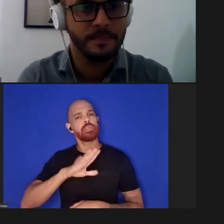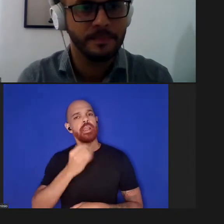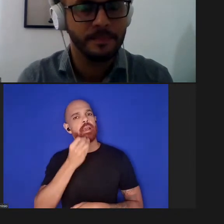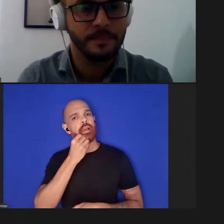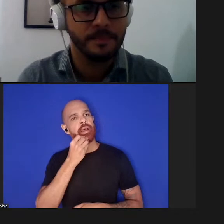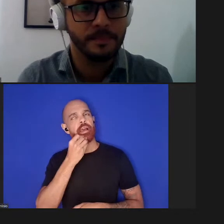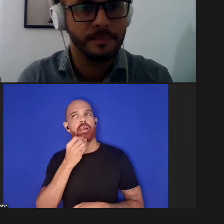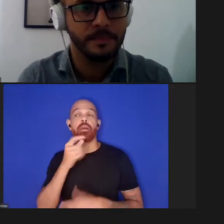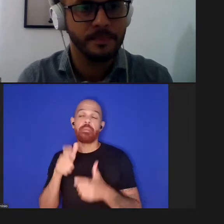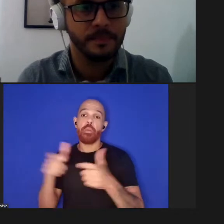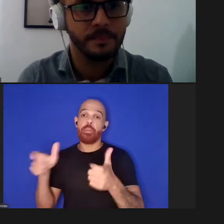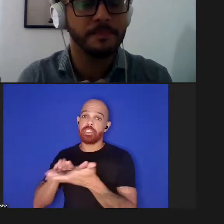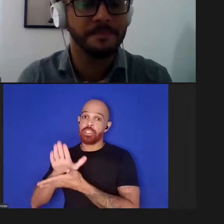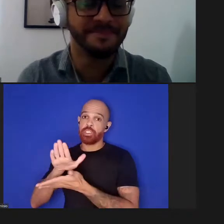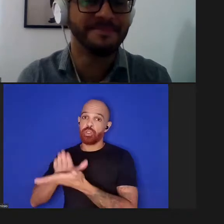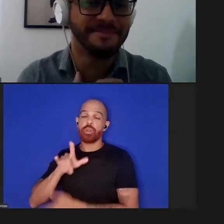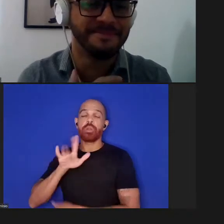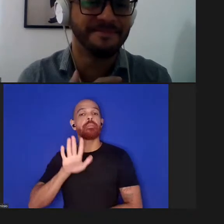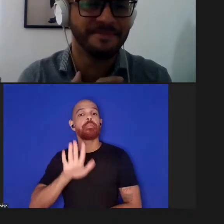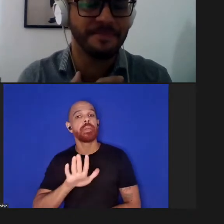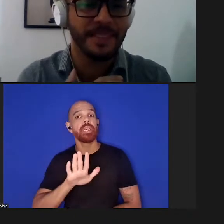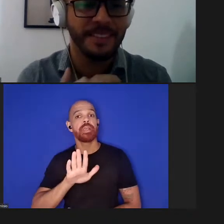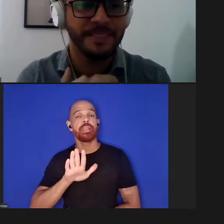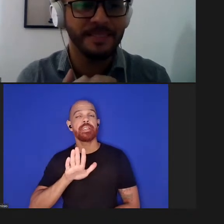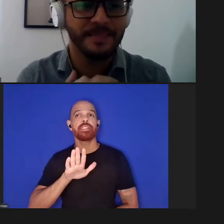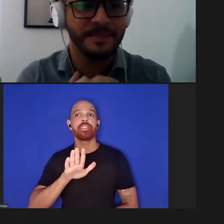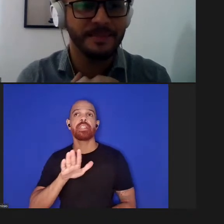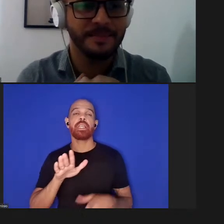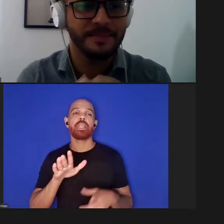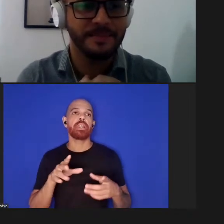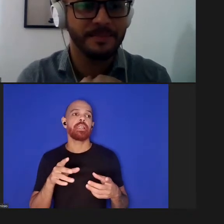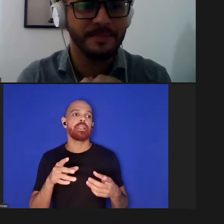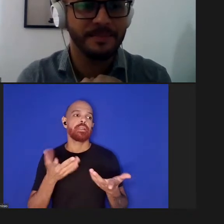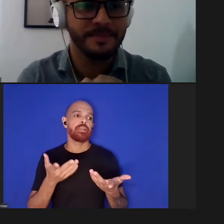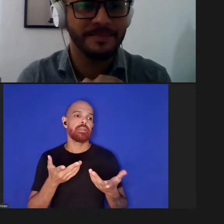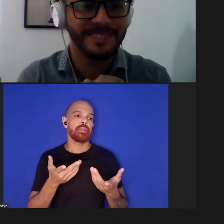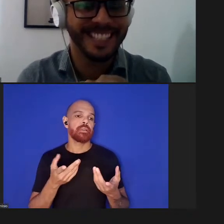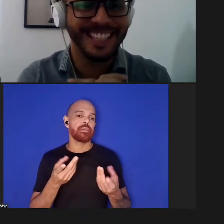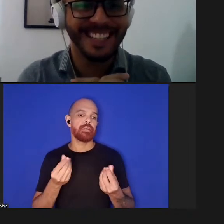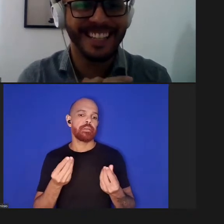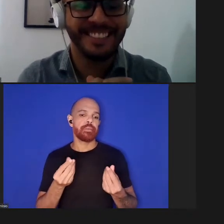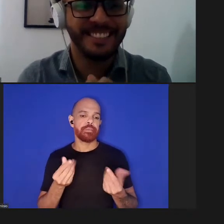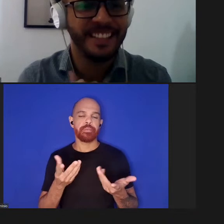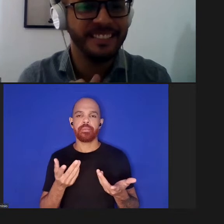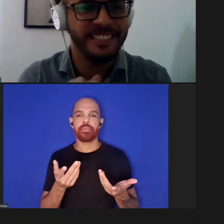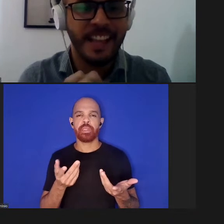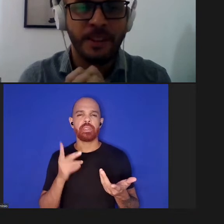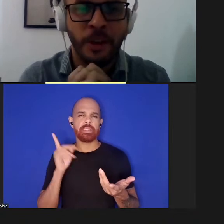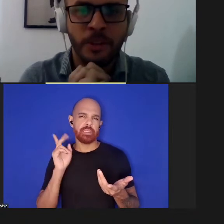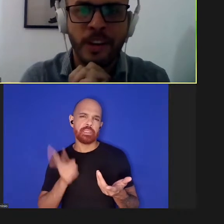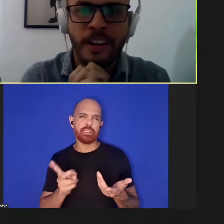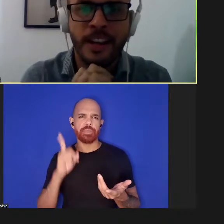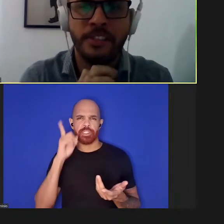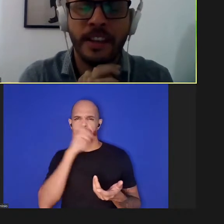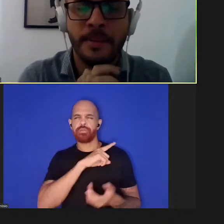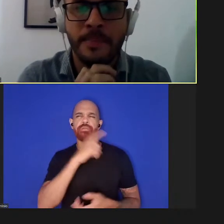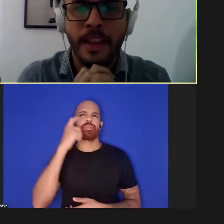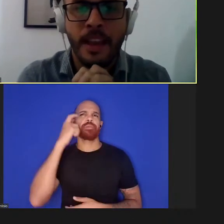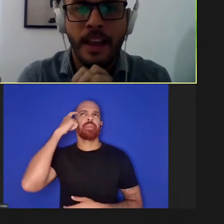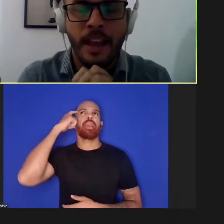editoras mas não existe é claro que uma é sempre muito mais difícil do que você imagina